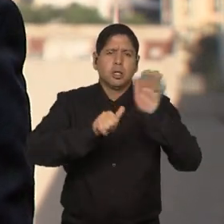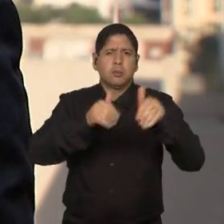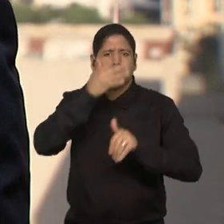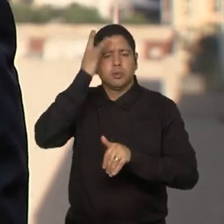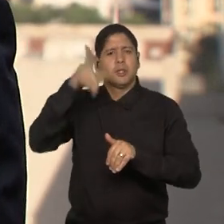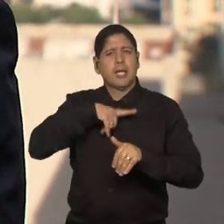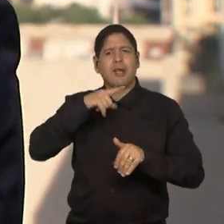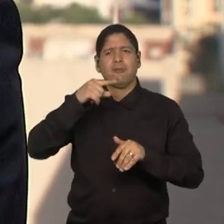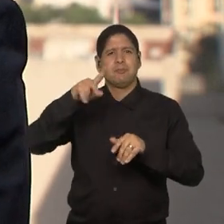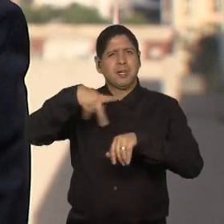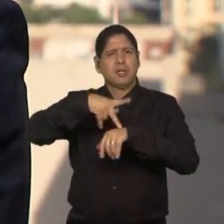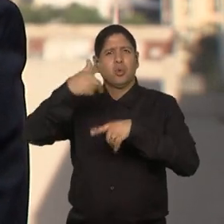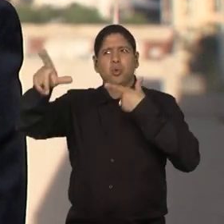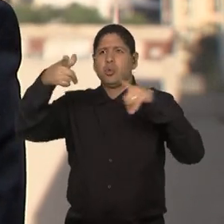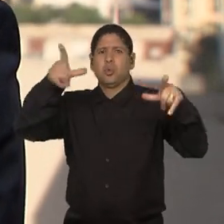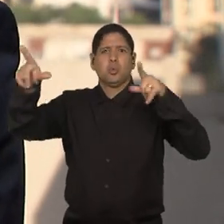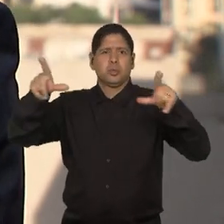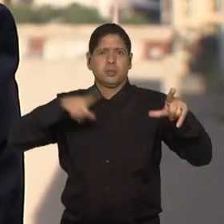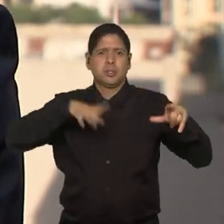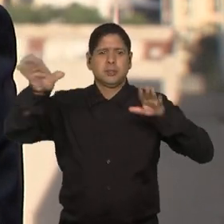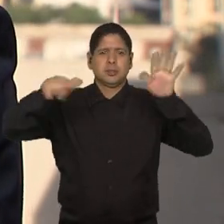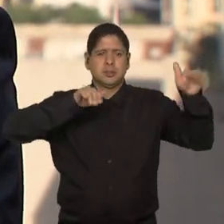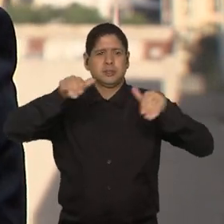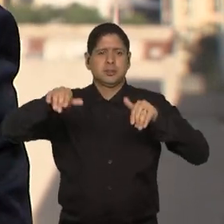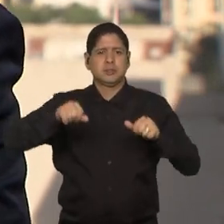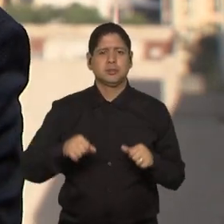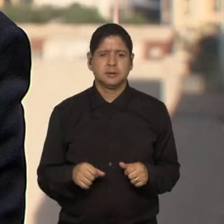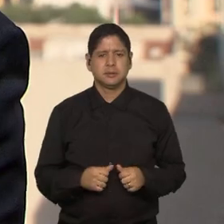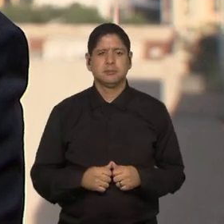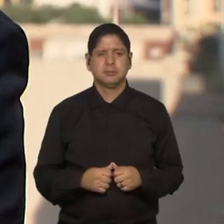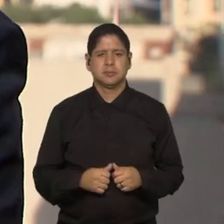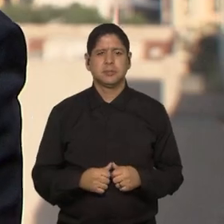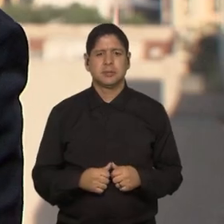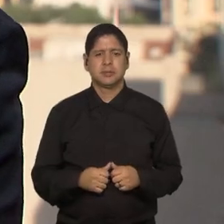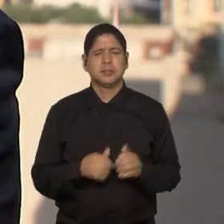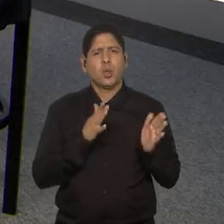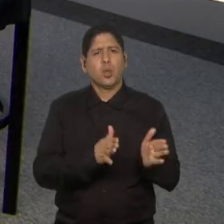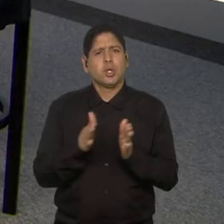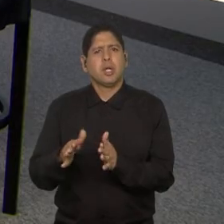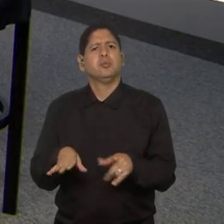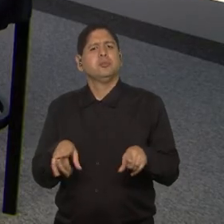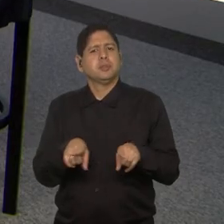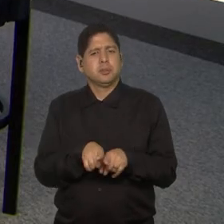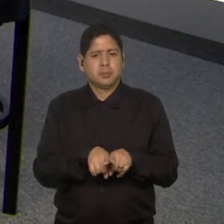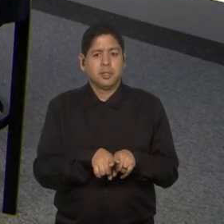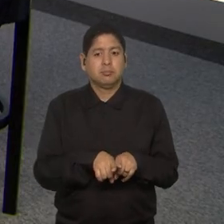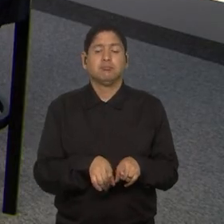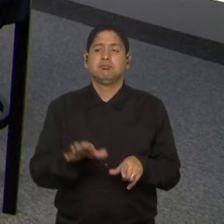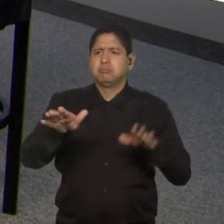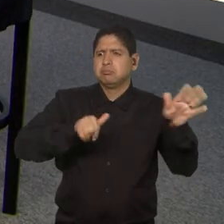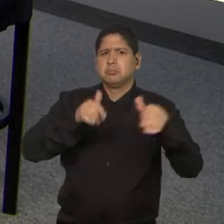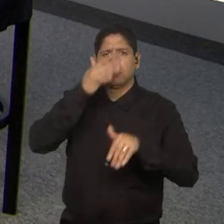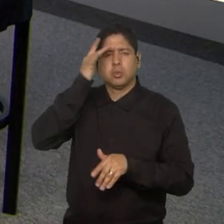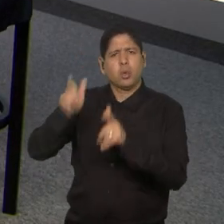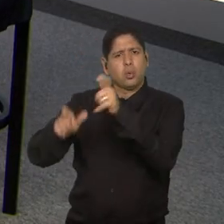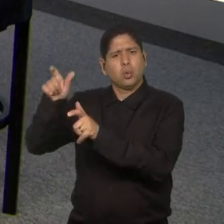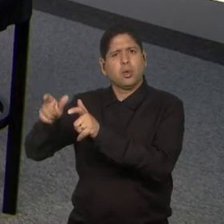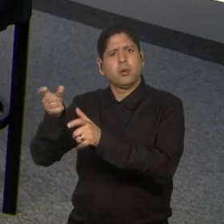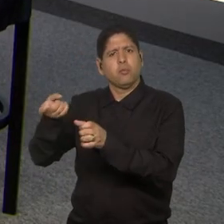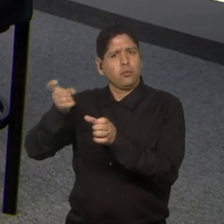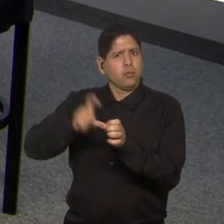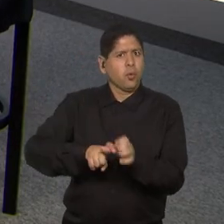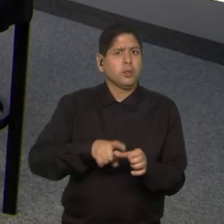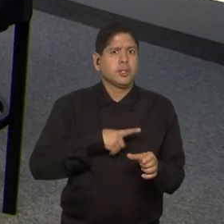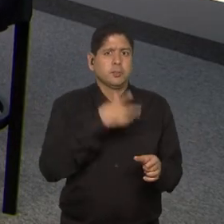está lá fora, né? Tem o know-how, então, Exatamente. organização. Exatamente. Então, vamos trazer esse pessoal de volta.